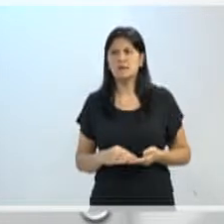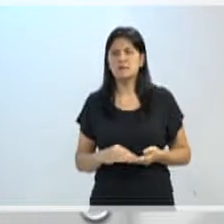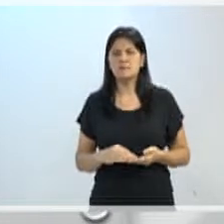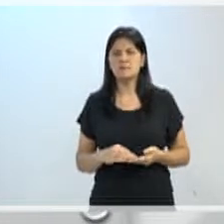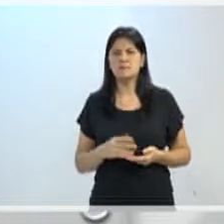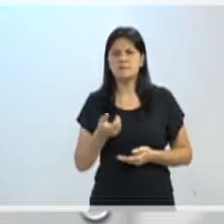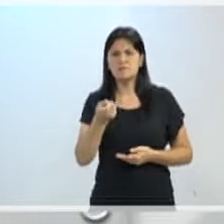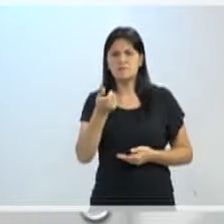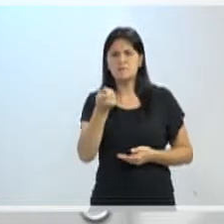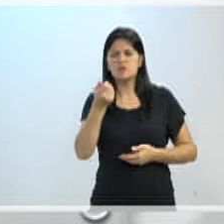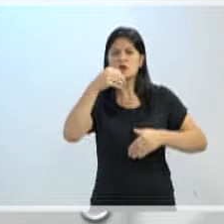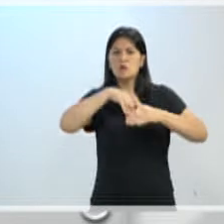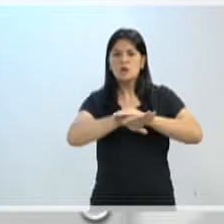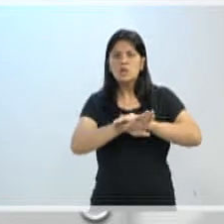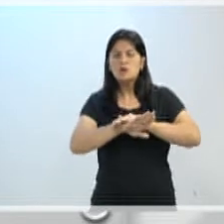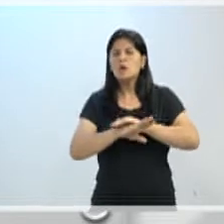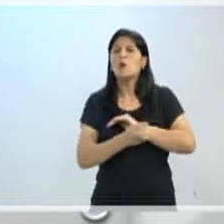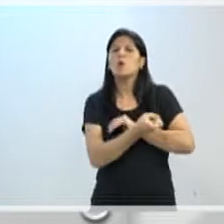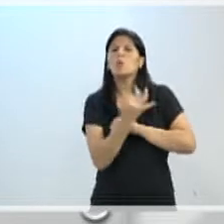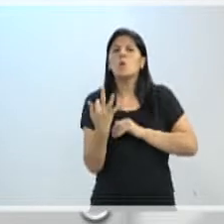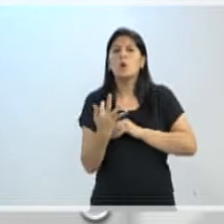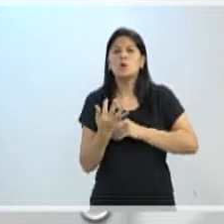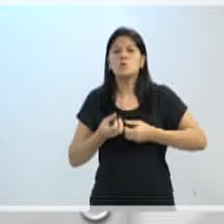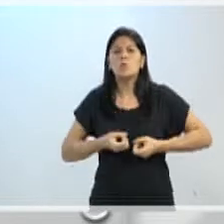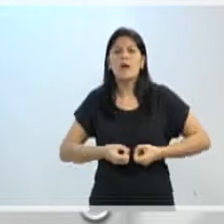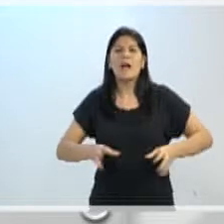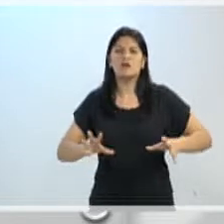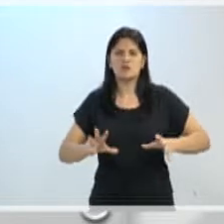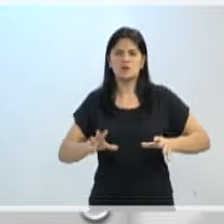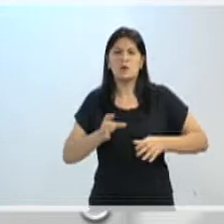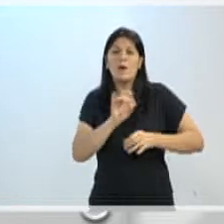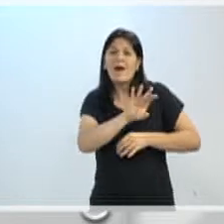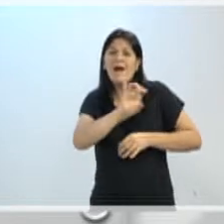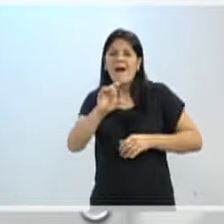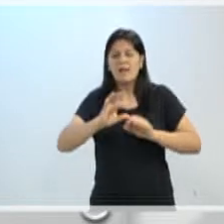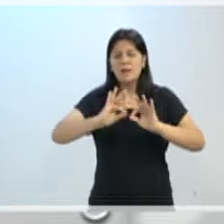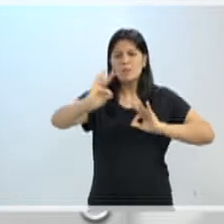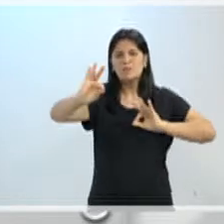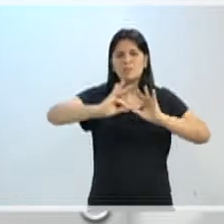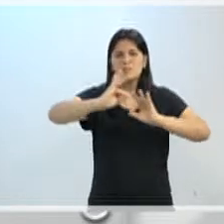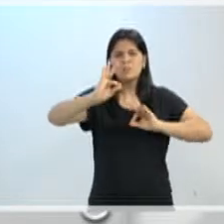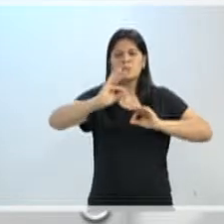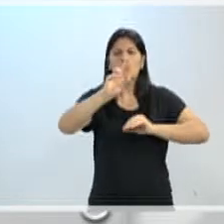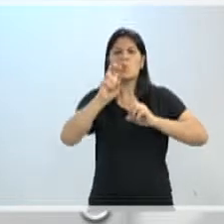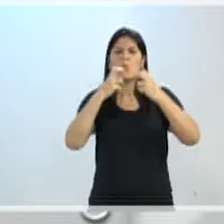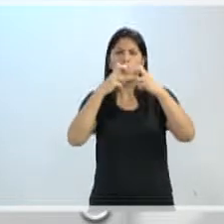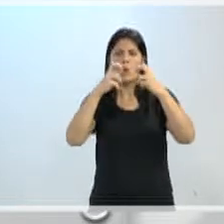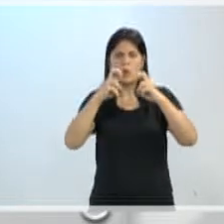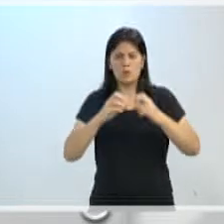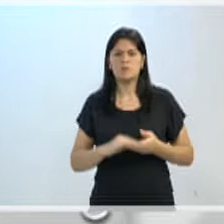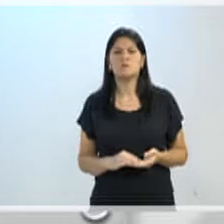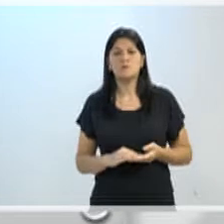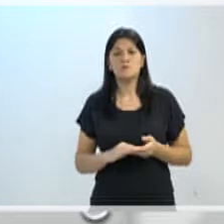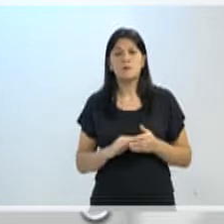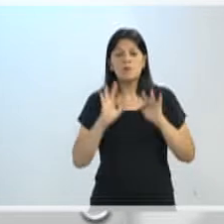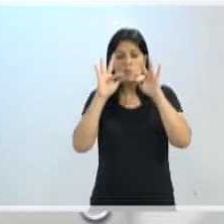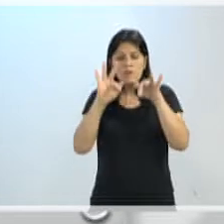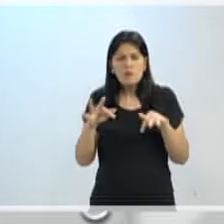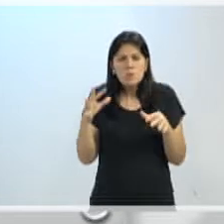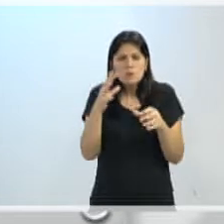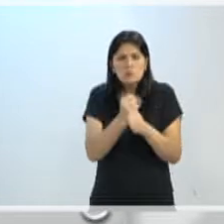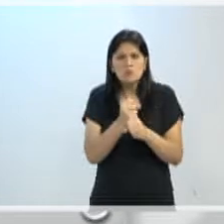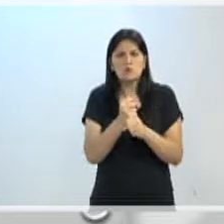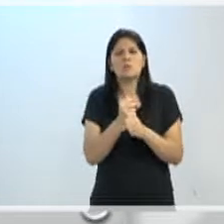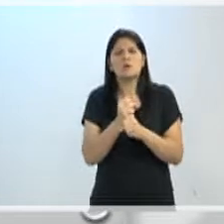quilômetro, quanto foi arrecadado por cada quilômetro, quanto custa cada quilômetro. O resultado financeiro na DRDE e os